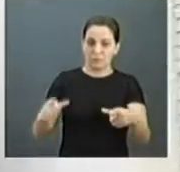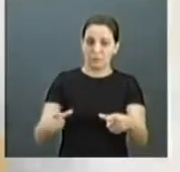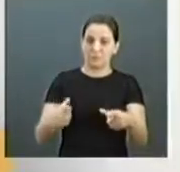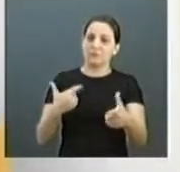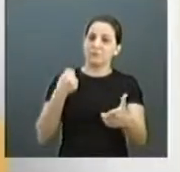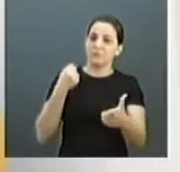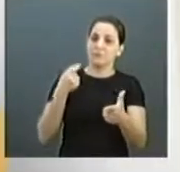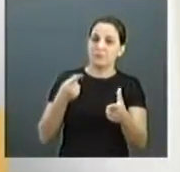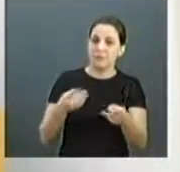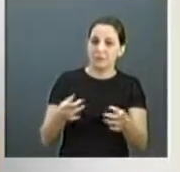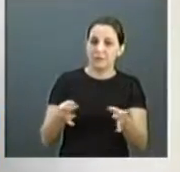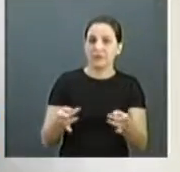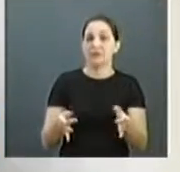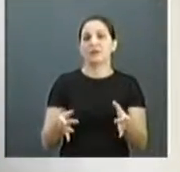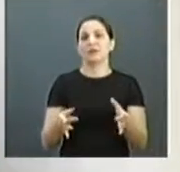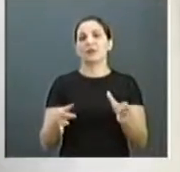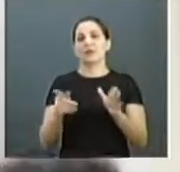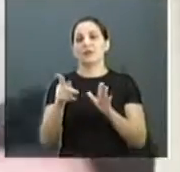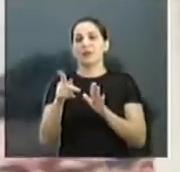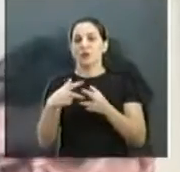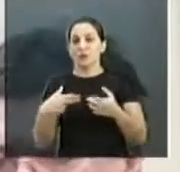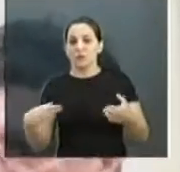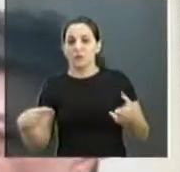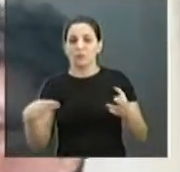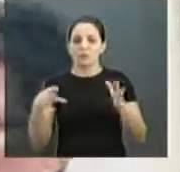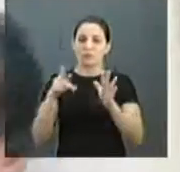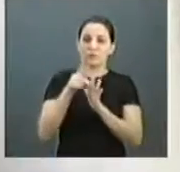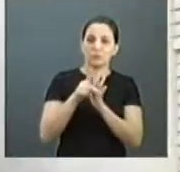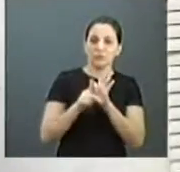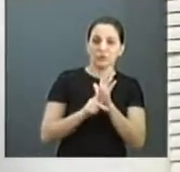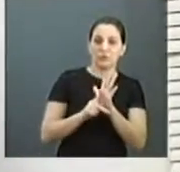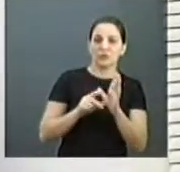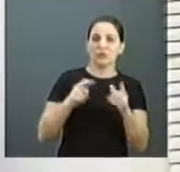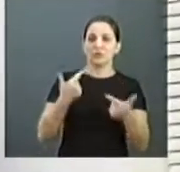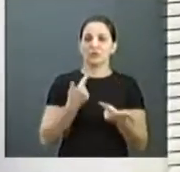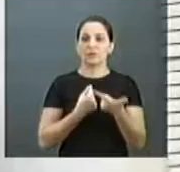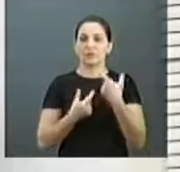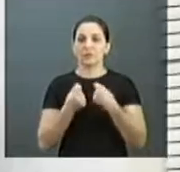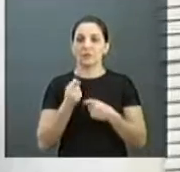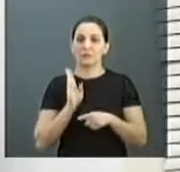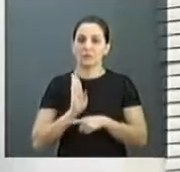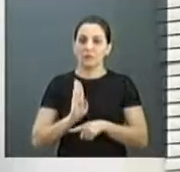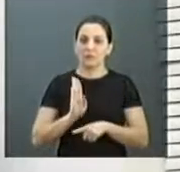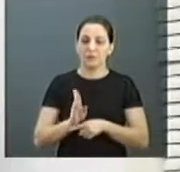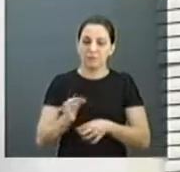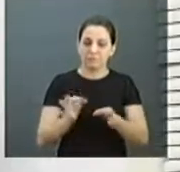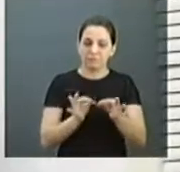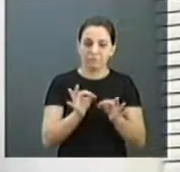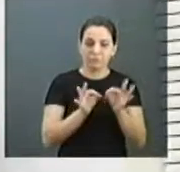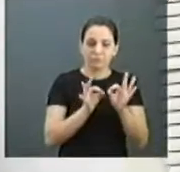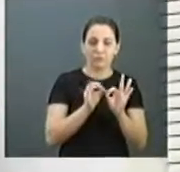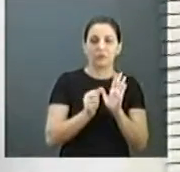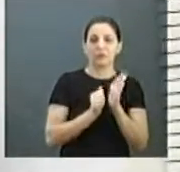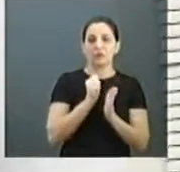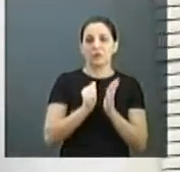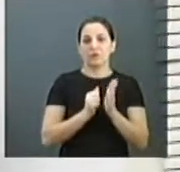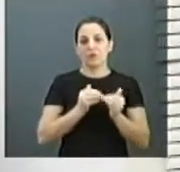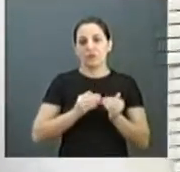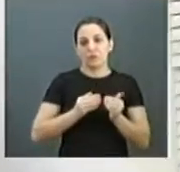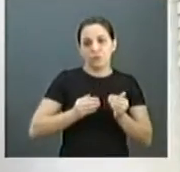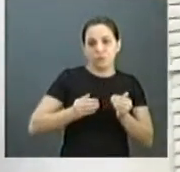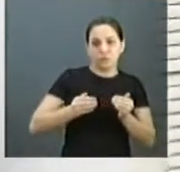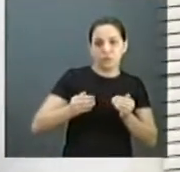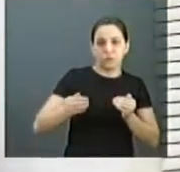produtos oriundos dos projetos de economia solidária que foram sendo organizados aqui em Araraquara ao longo